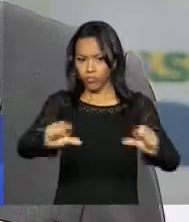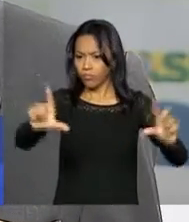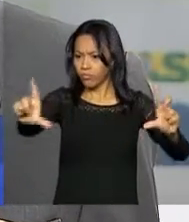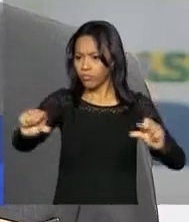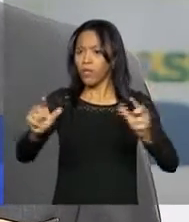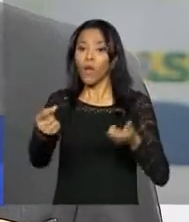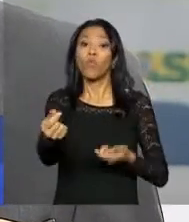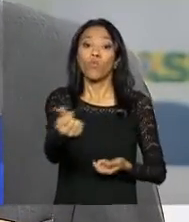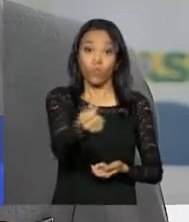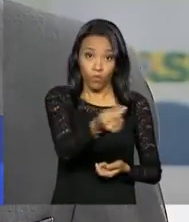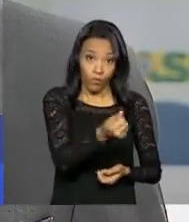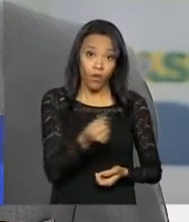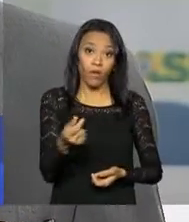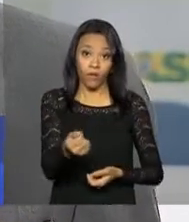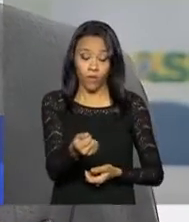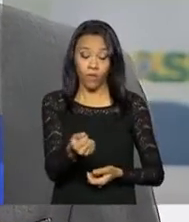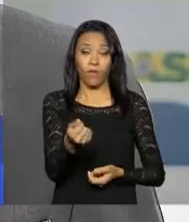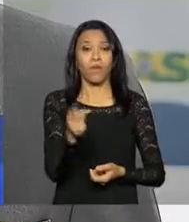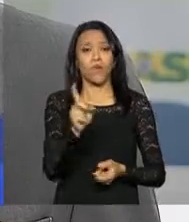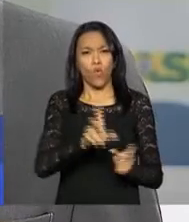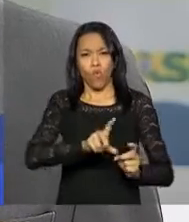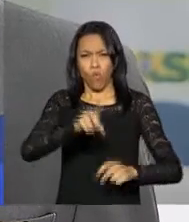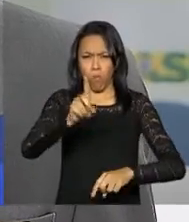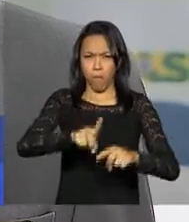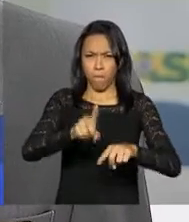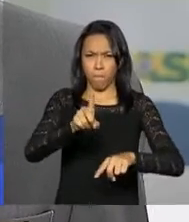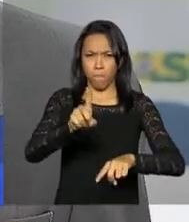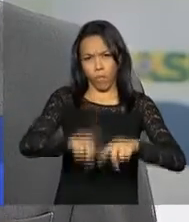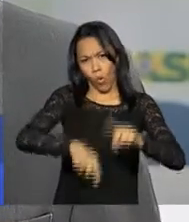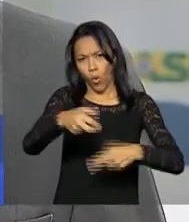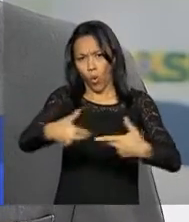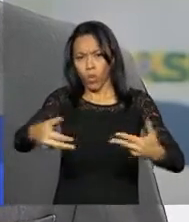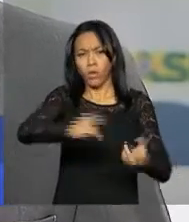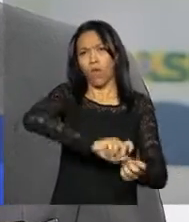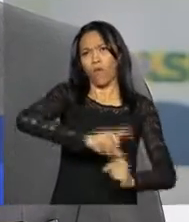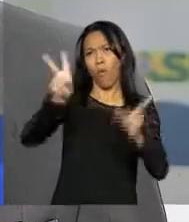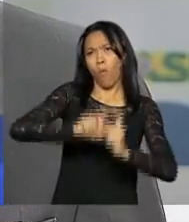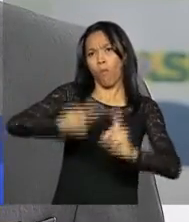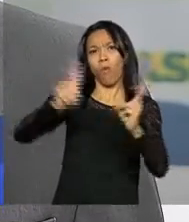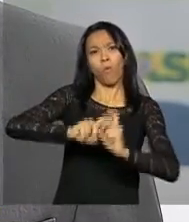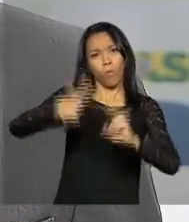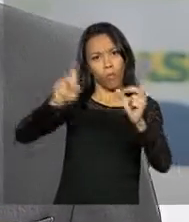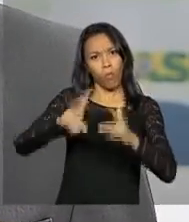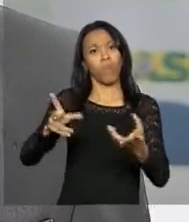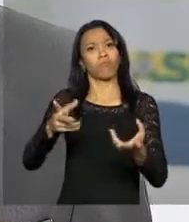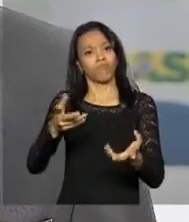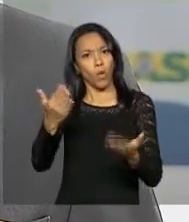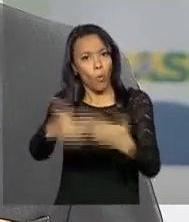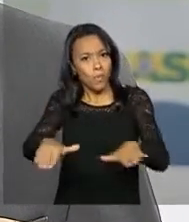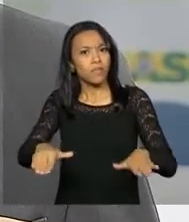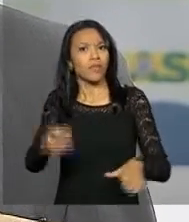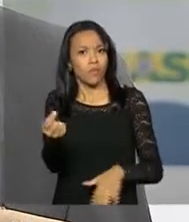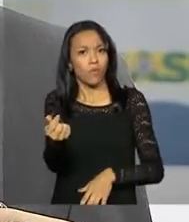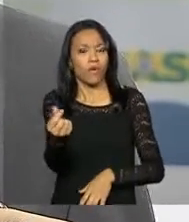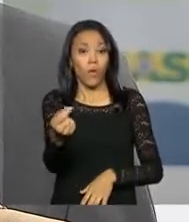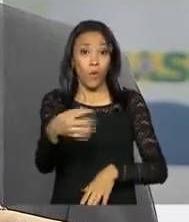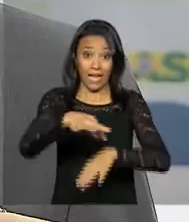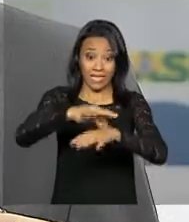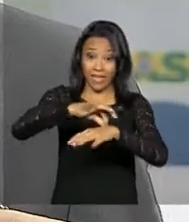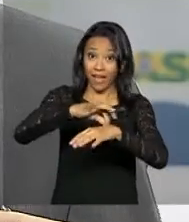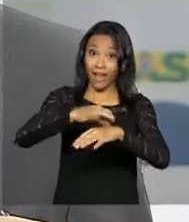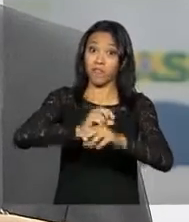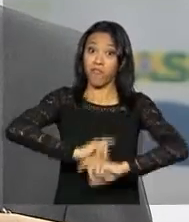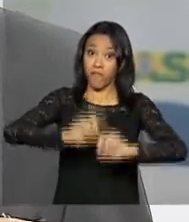o significativo volume embarcado tem compensado a redução dos preços. Também as carnes têm apresentado um bom